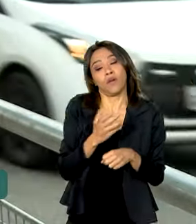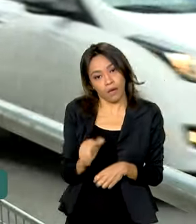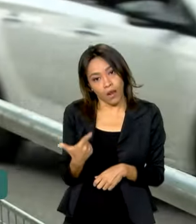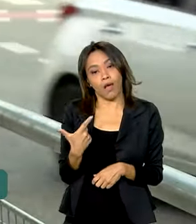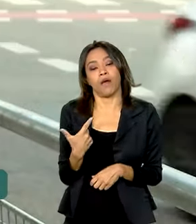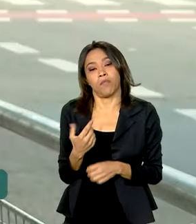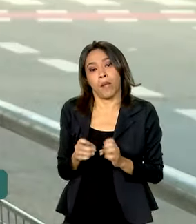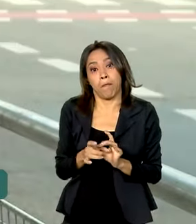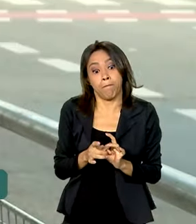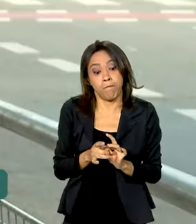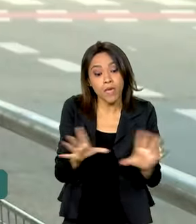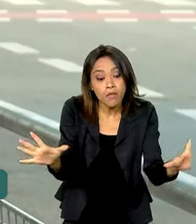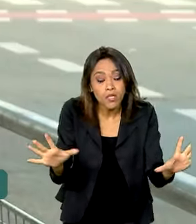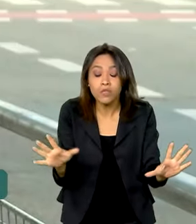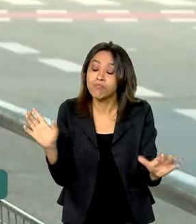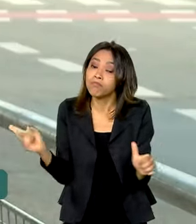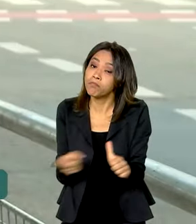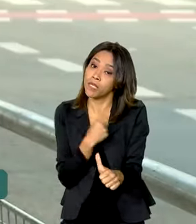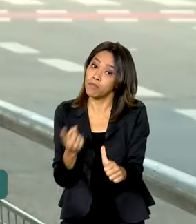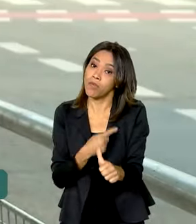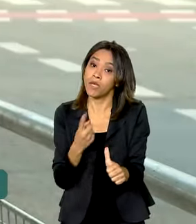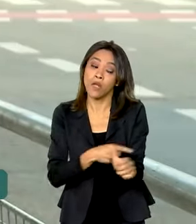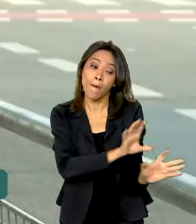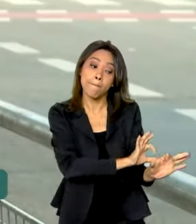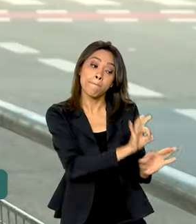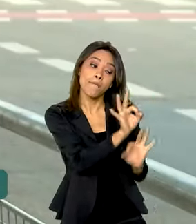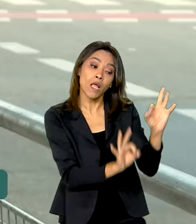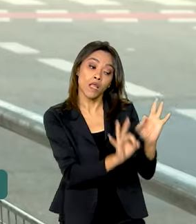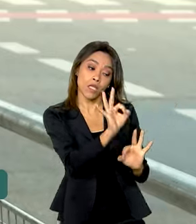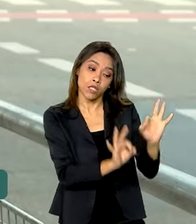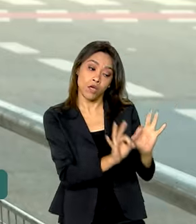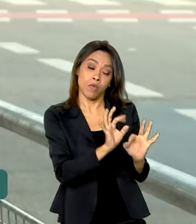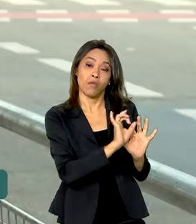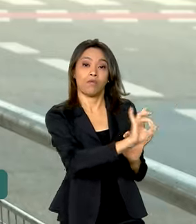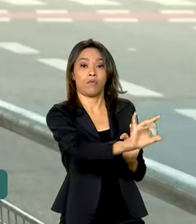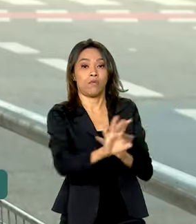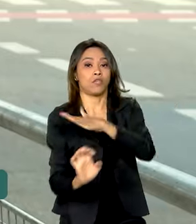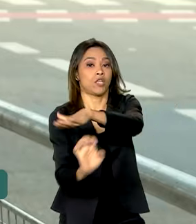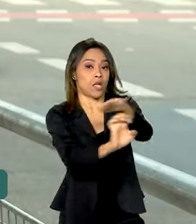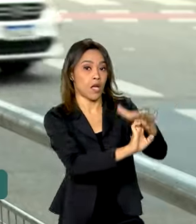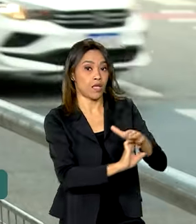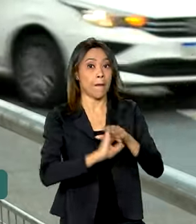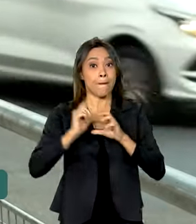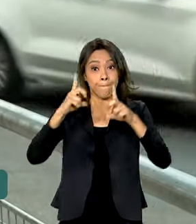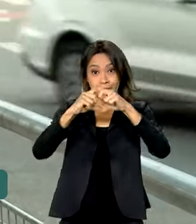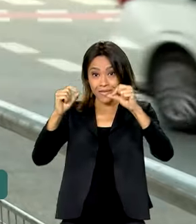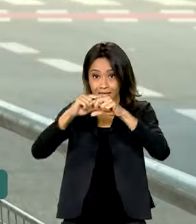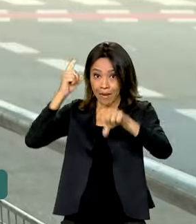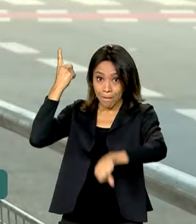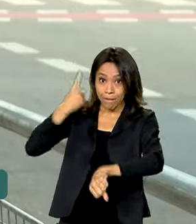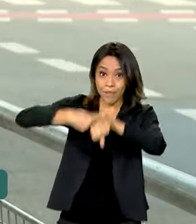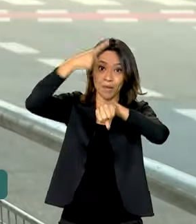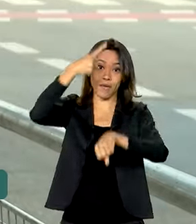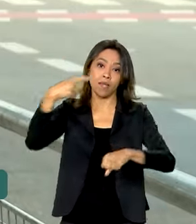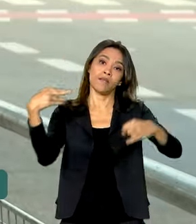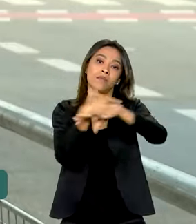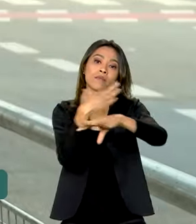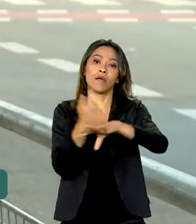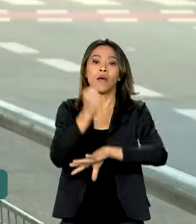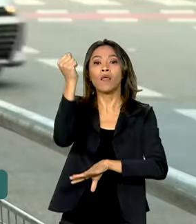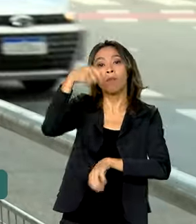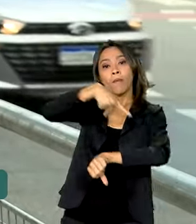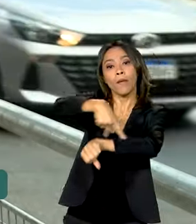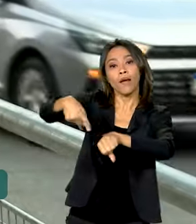vai depender do planejamento ainda de cada operadora. Brasília foi a primeira cidade do país a receber o